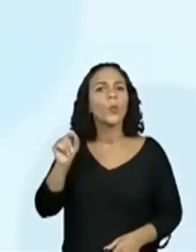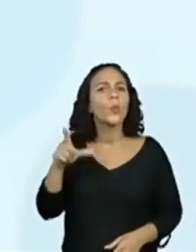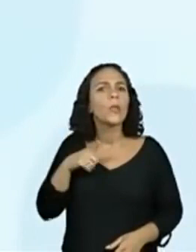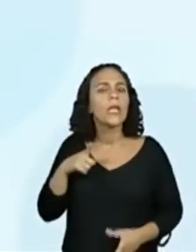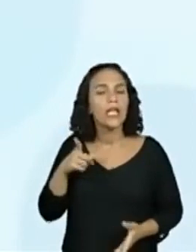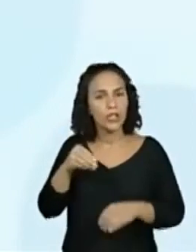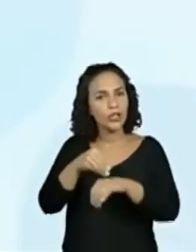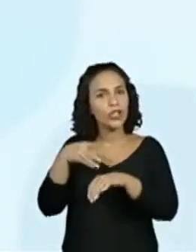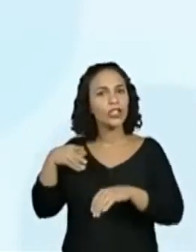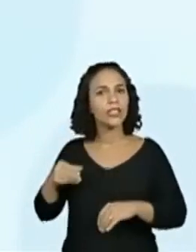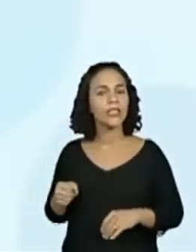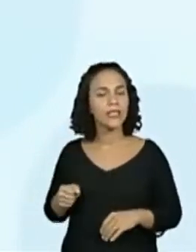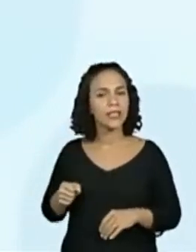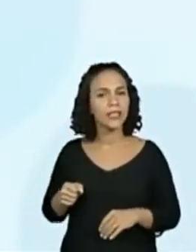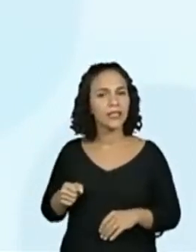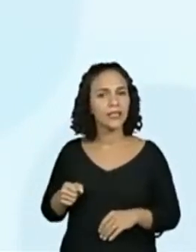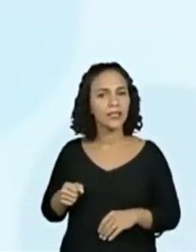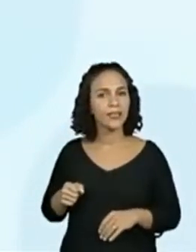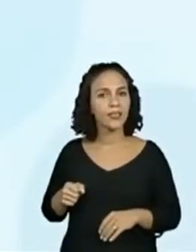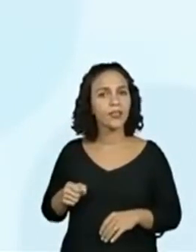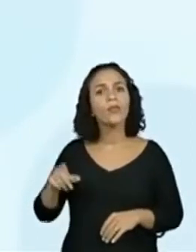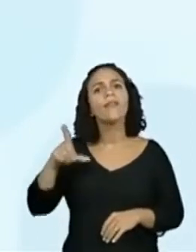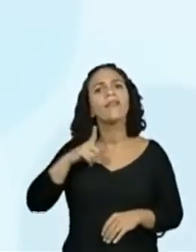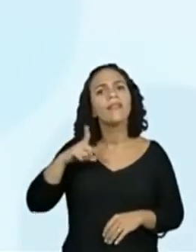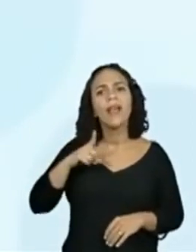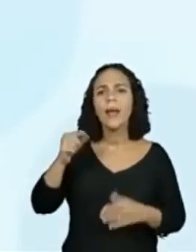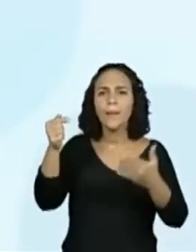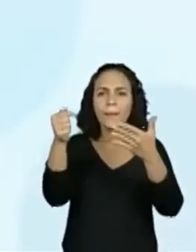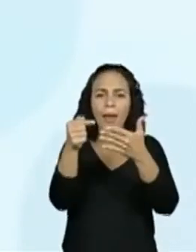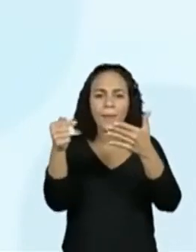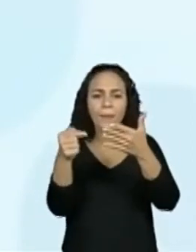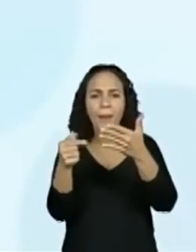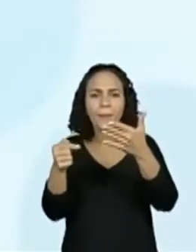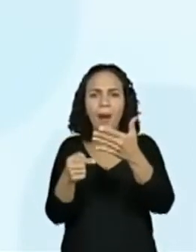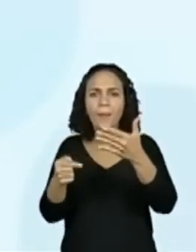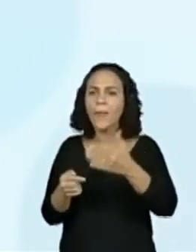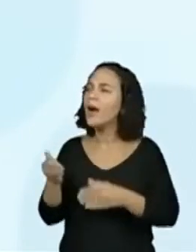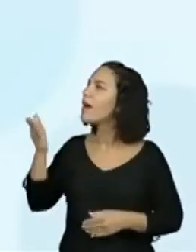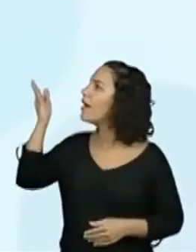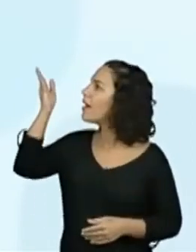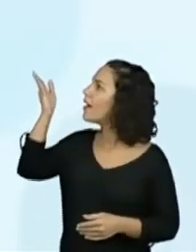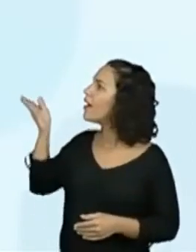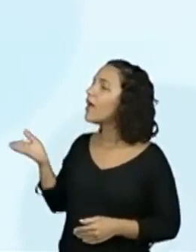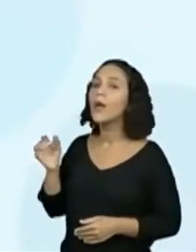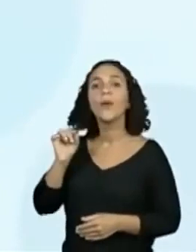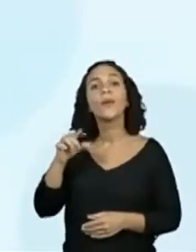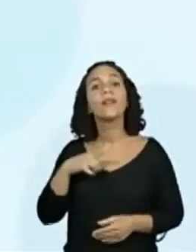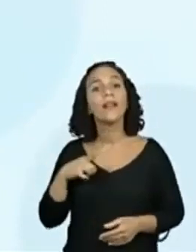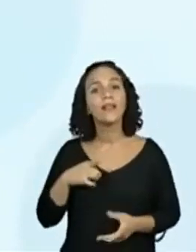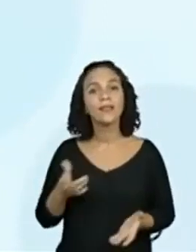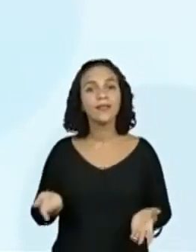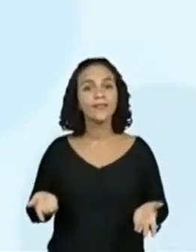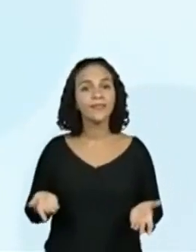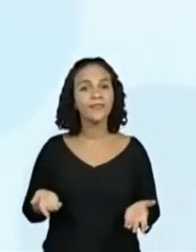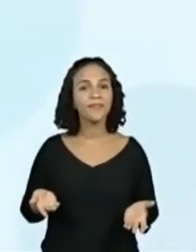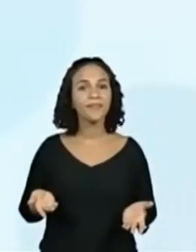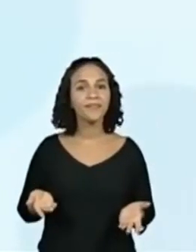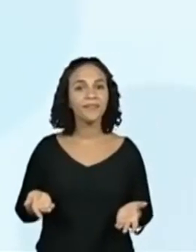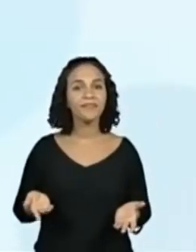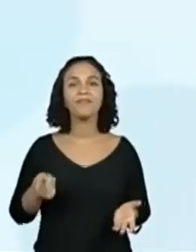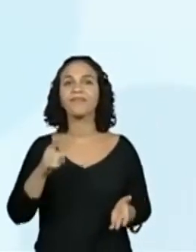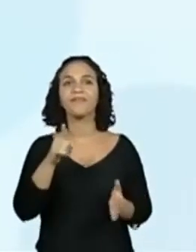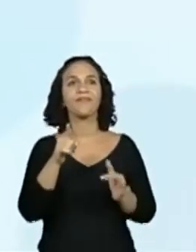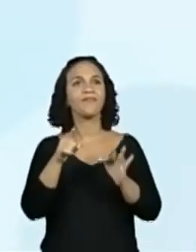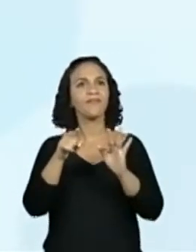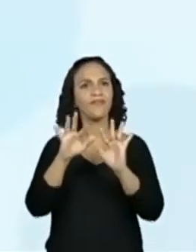Dica. Informação na ficha. O tem nessa ficha aí? Quero que... É simplesmente a leitura mesmo. O que tem? A família.